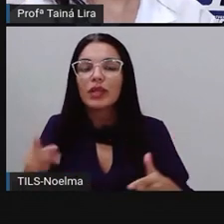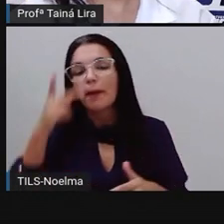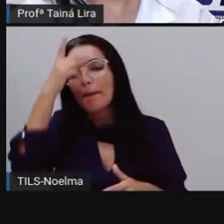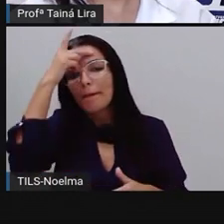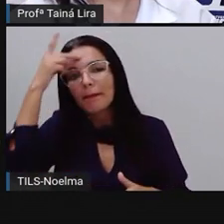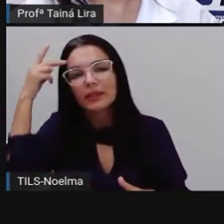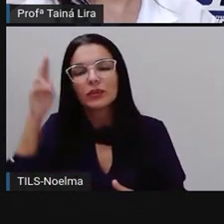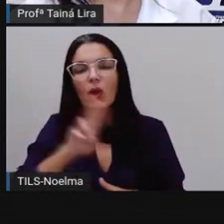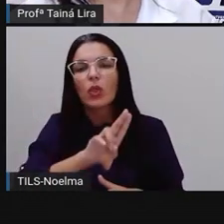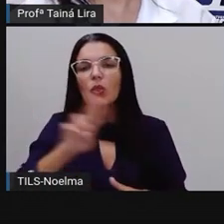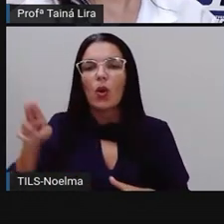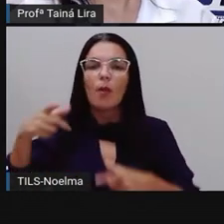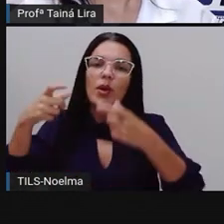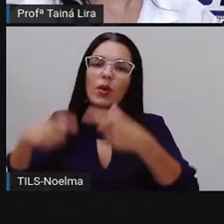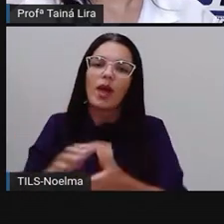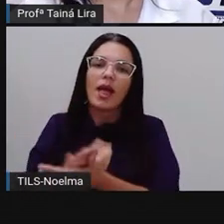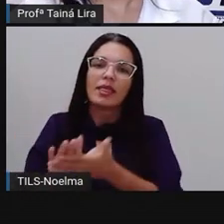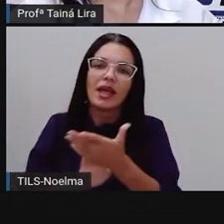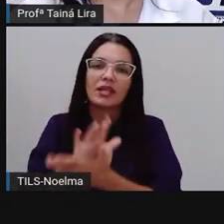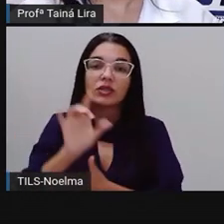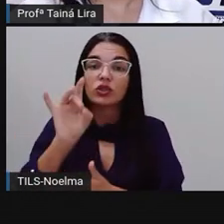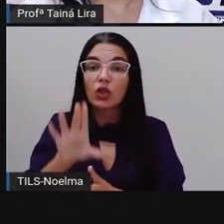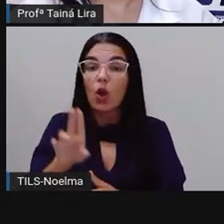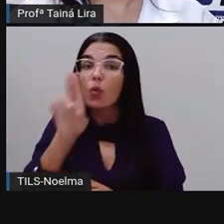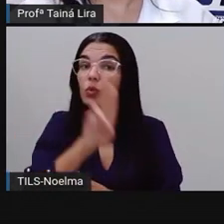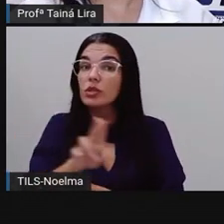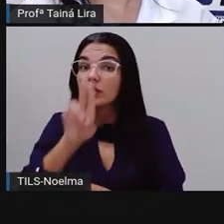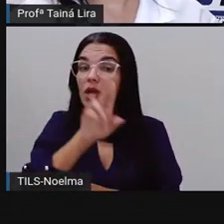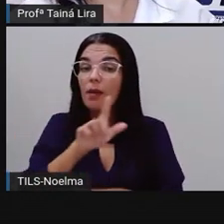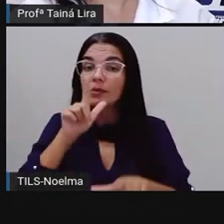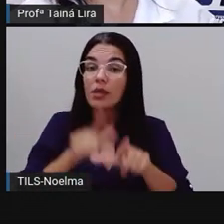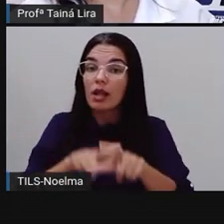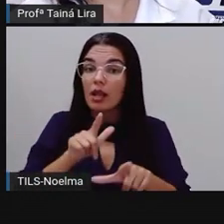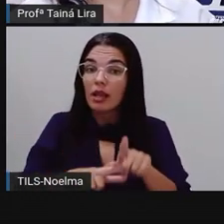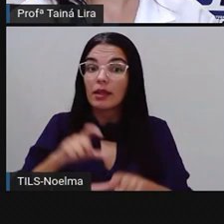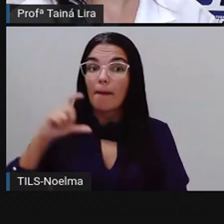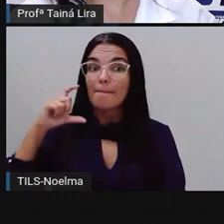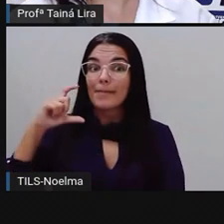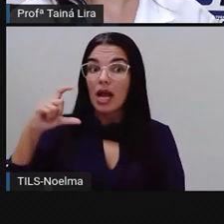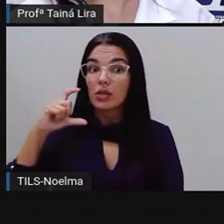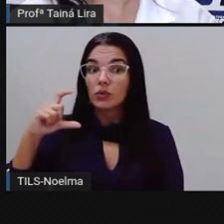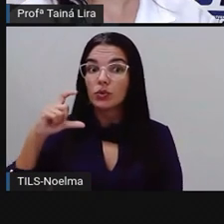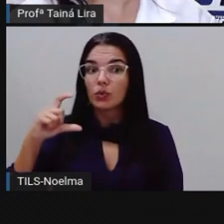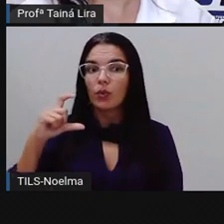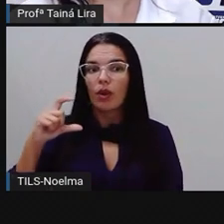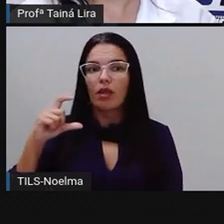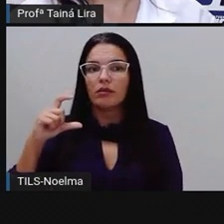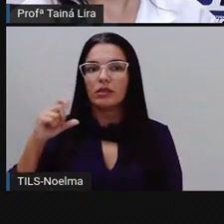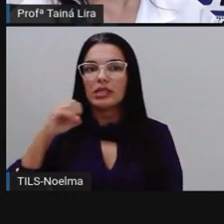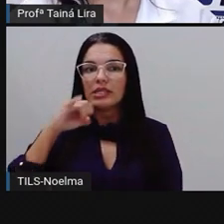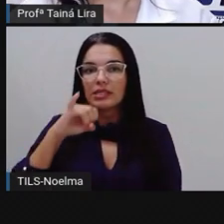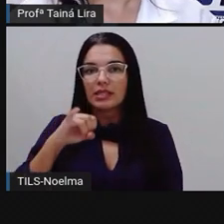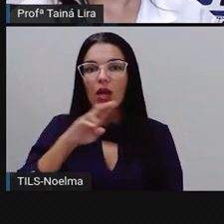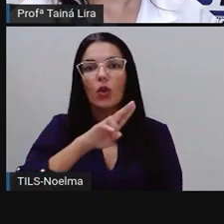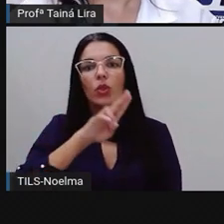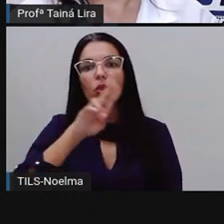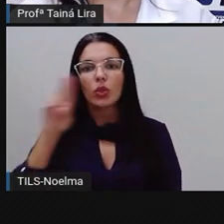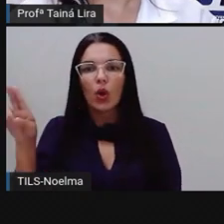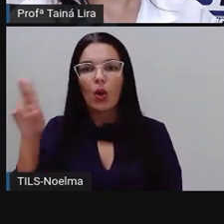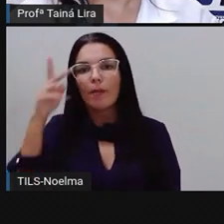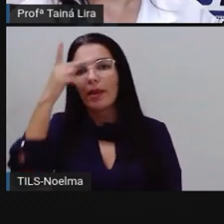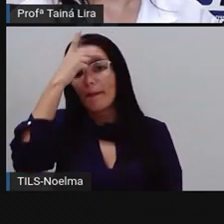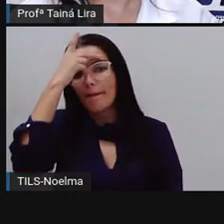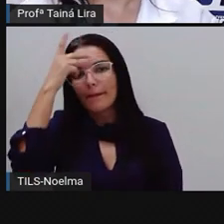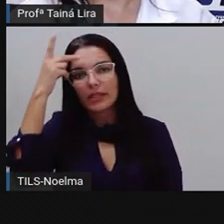de pessoas e de lugares. Somos palavras comuns e somos escritas assim, com letra minúscula. Só usamos